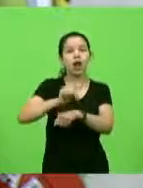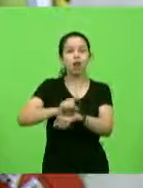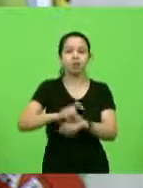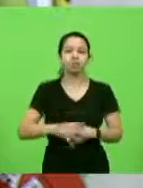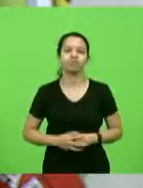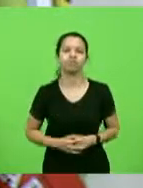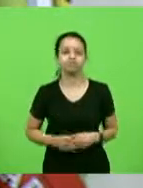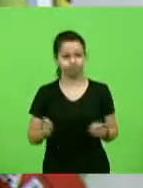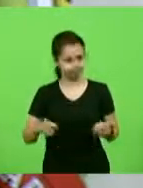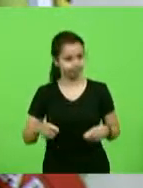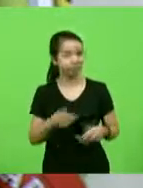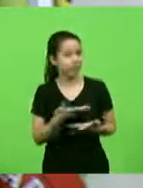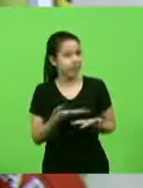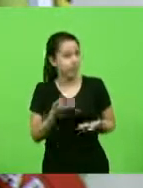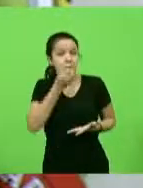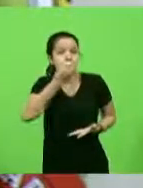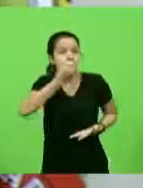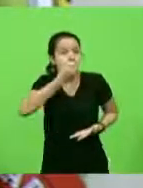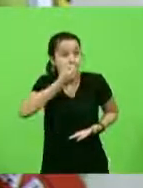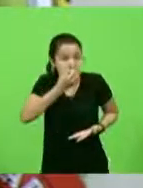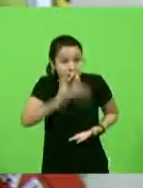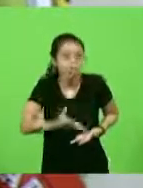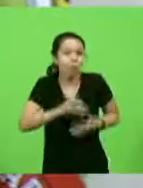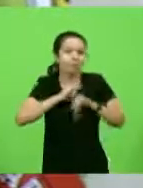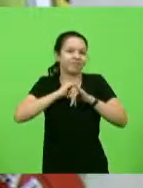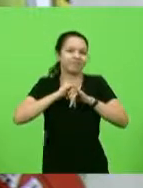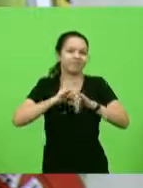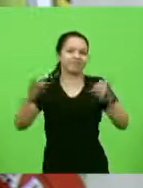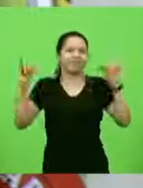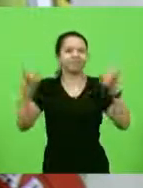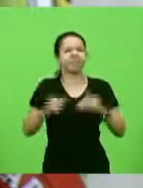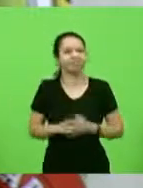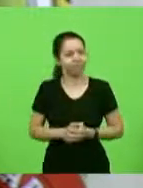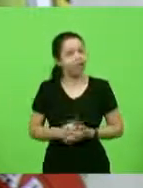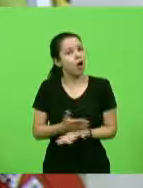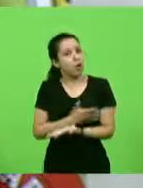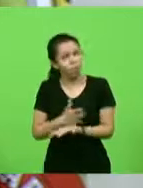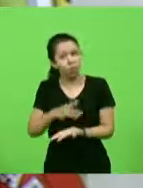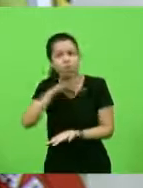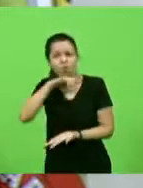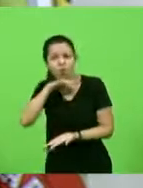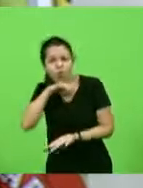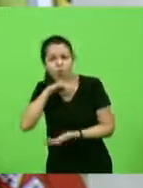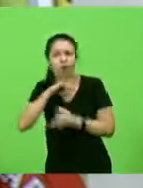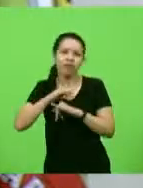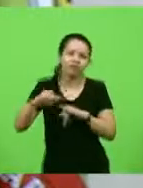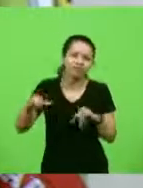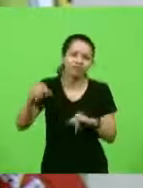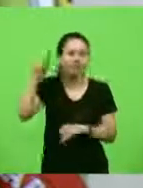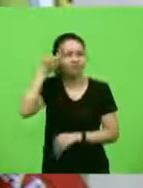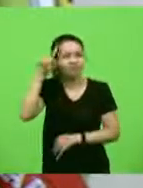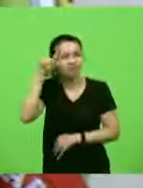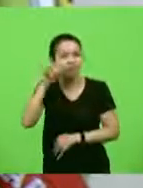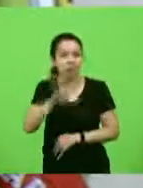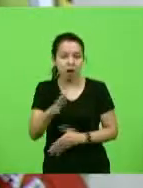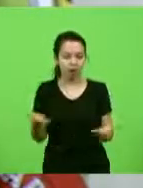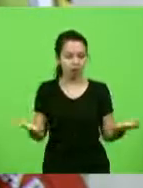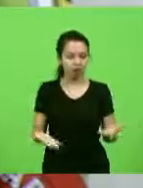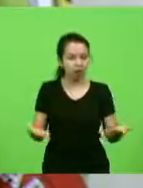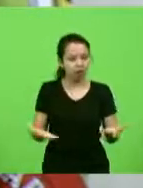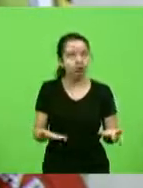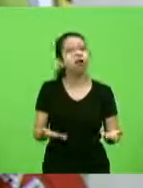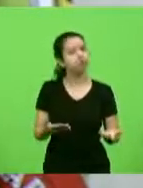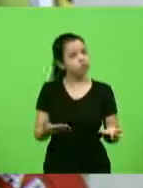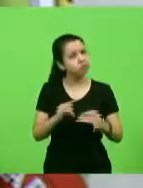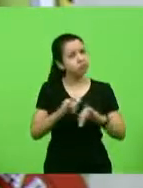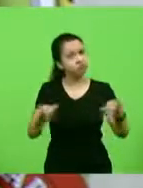é uma boa nova. Por isso que eu disse no início, algumas notícias ruins todos os dias, mas, nesse momento, é notícia